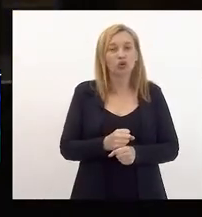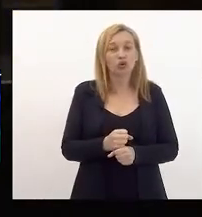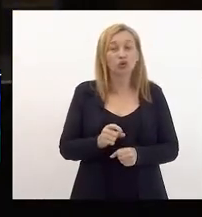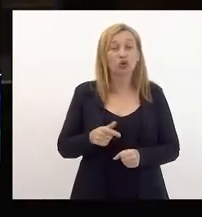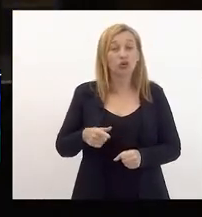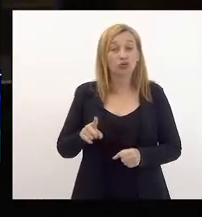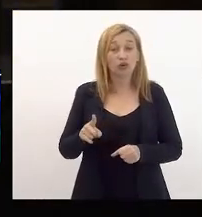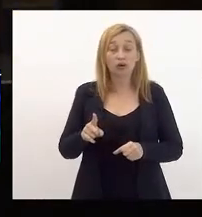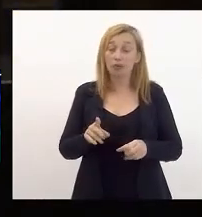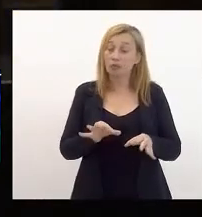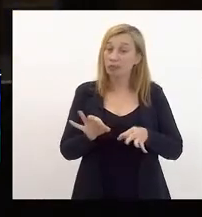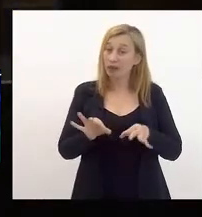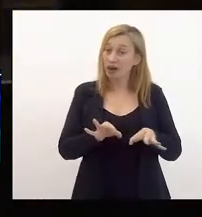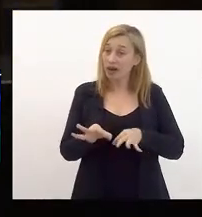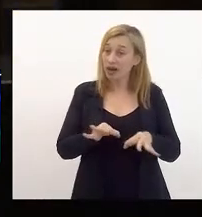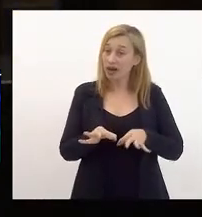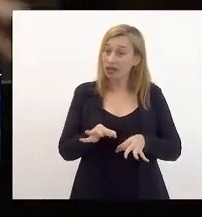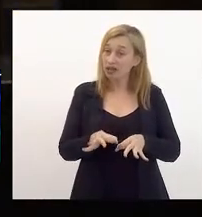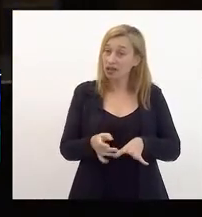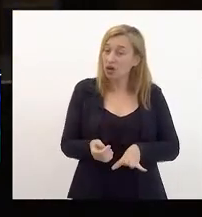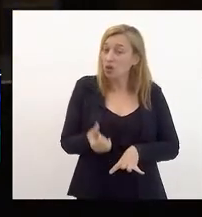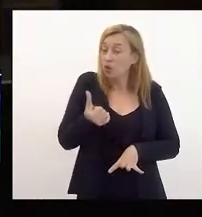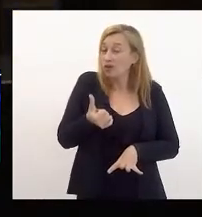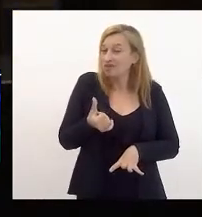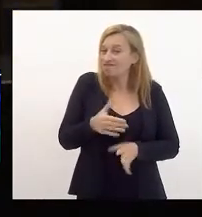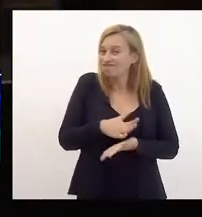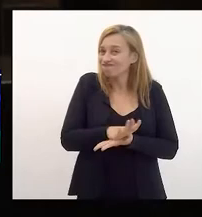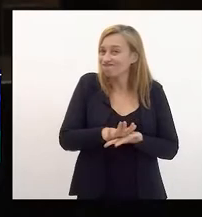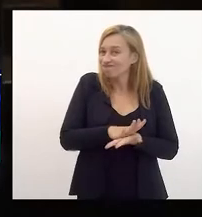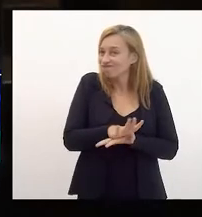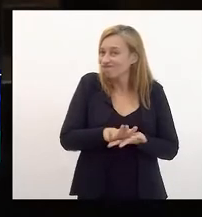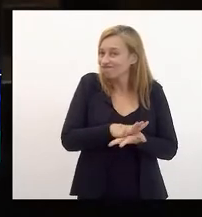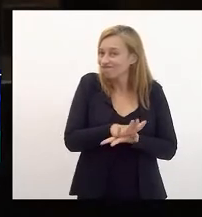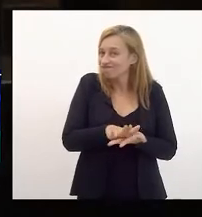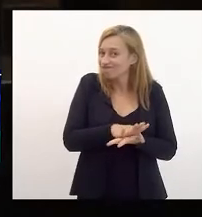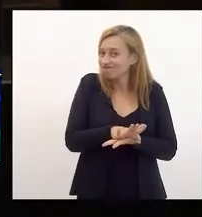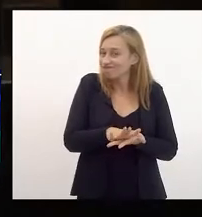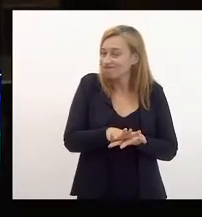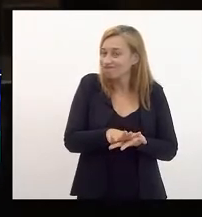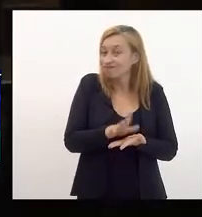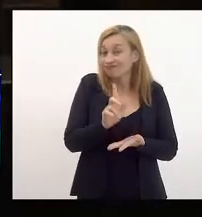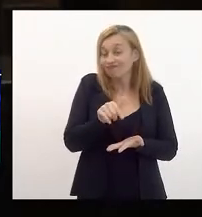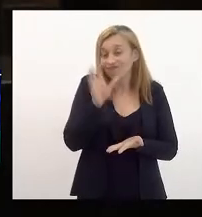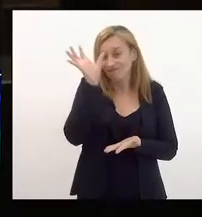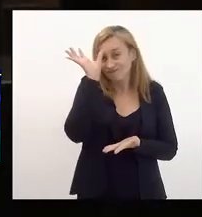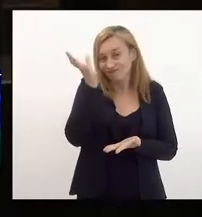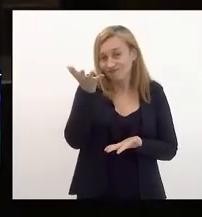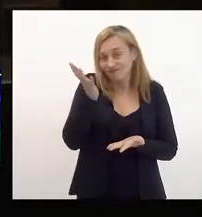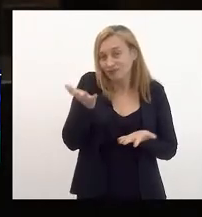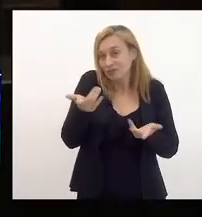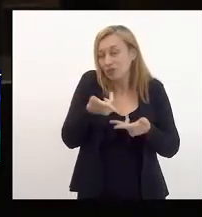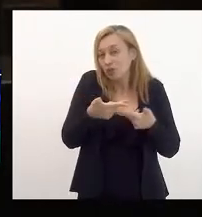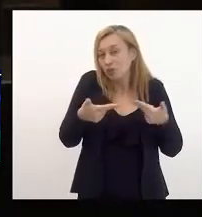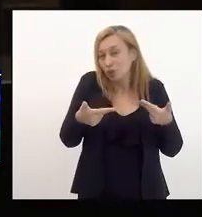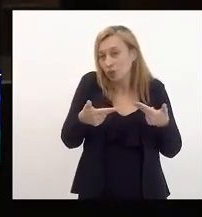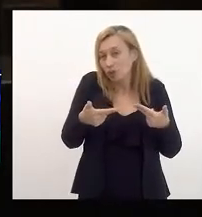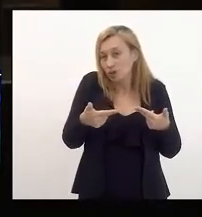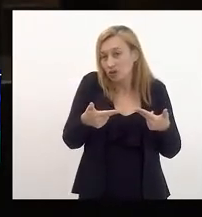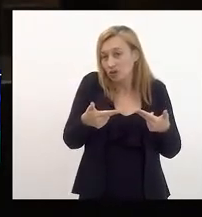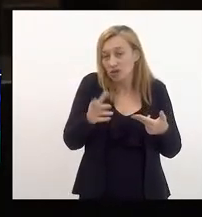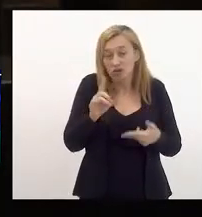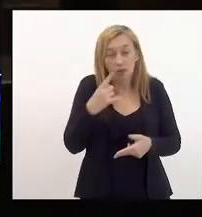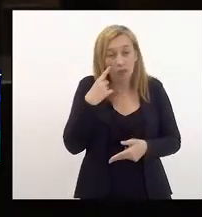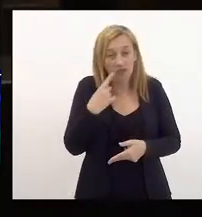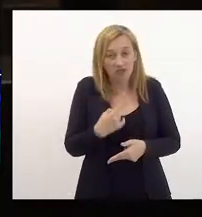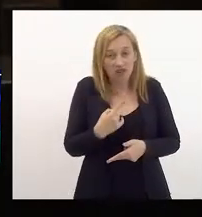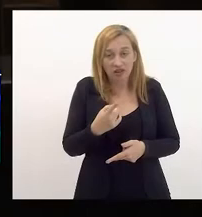previsto, quase que nada, às vezes, é realizado. Ou seja, coisa para inglês ver. E não